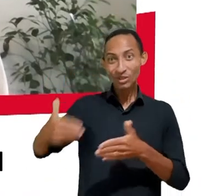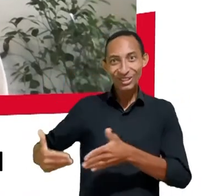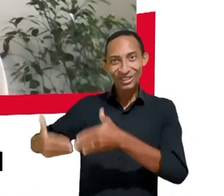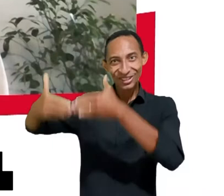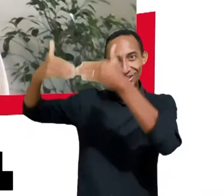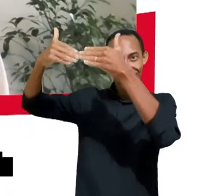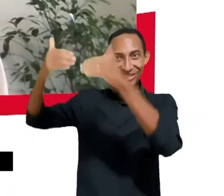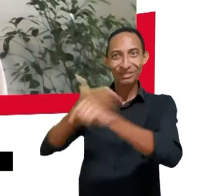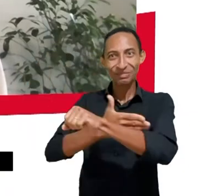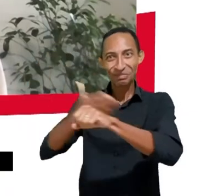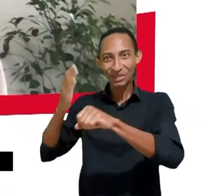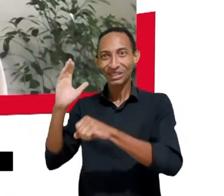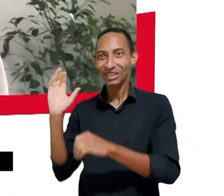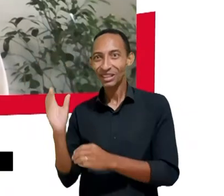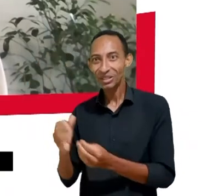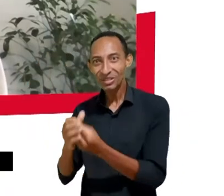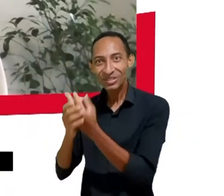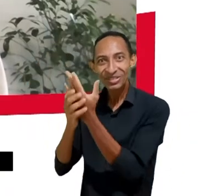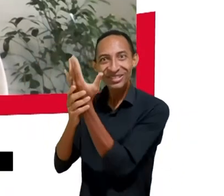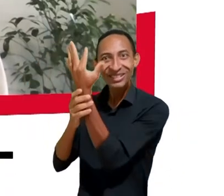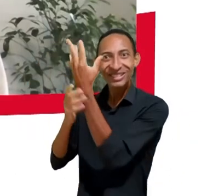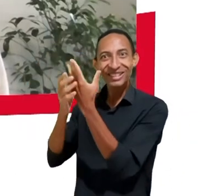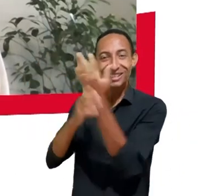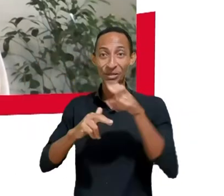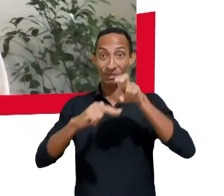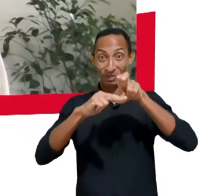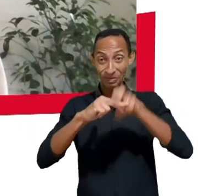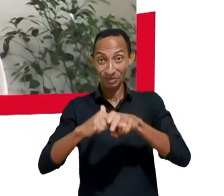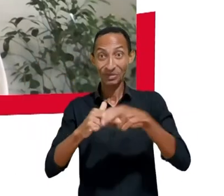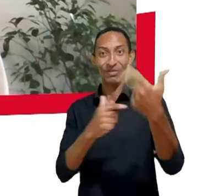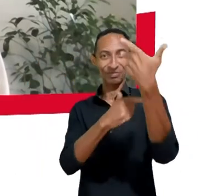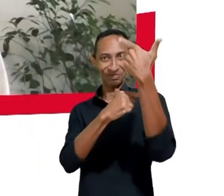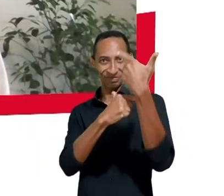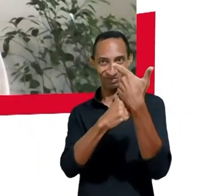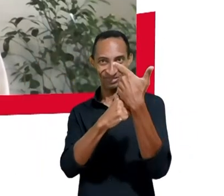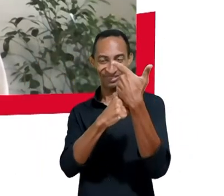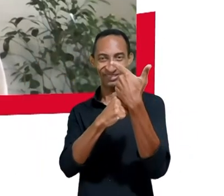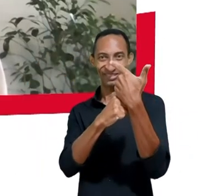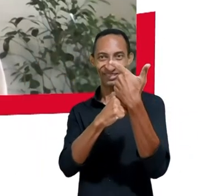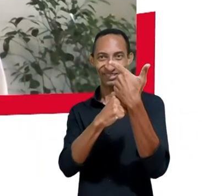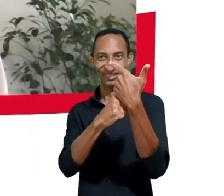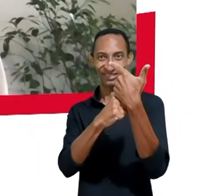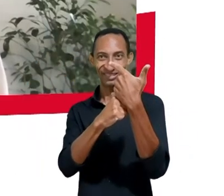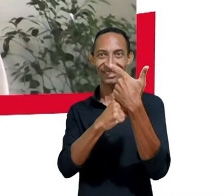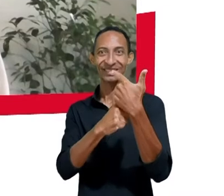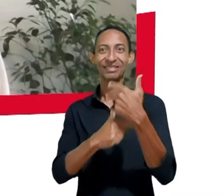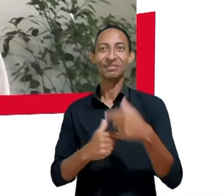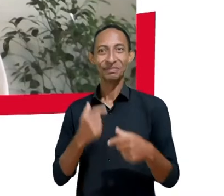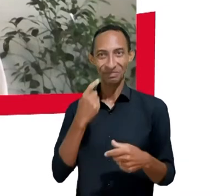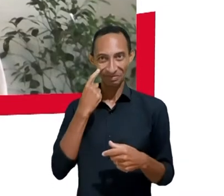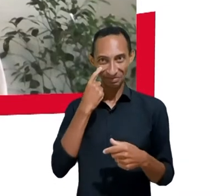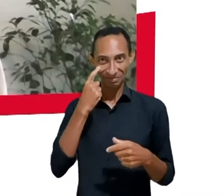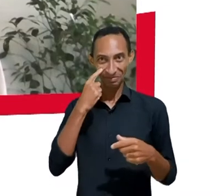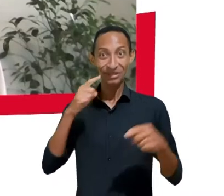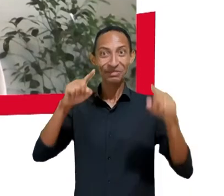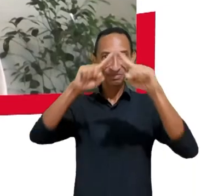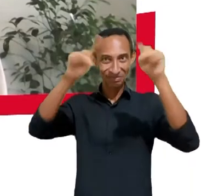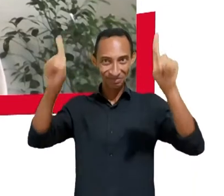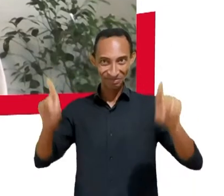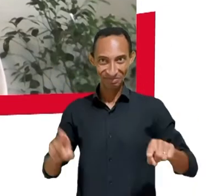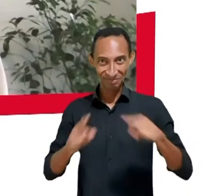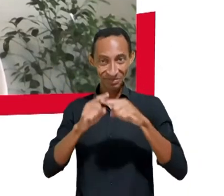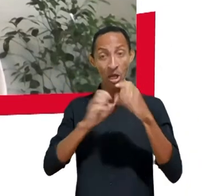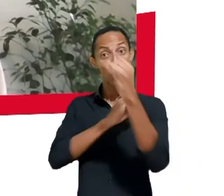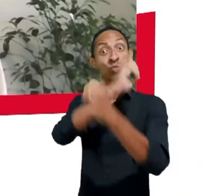Estou sentada, posicionada de frente para a câmera. Irei mediar este painel que tem como tema a internet que queremos para as